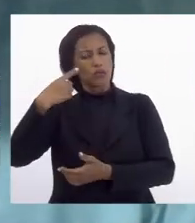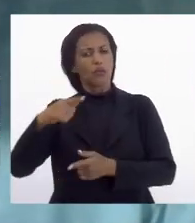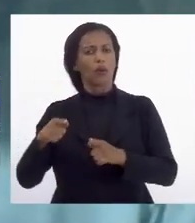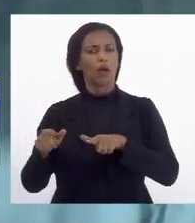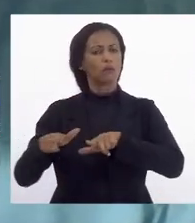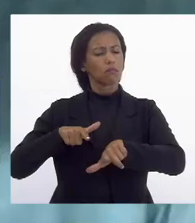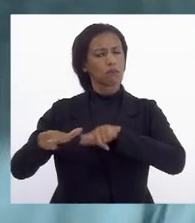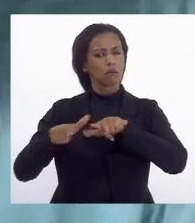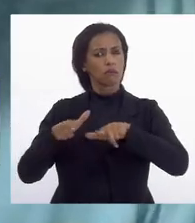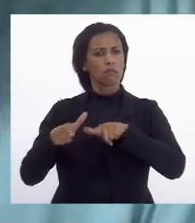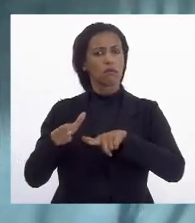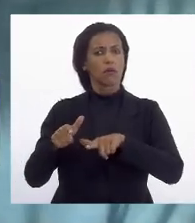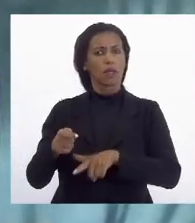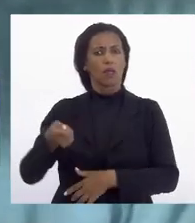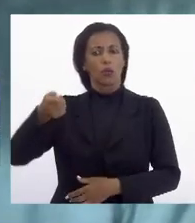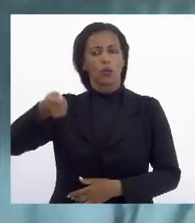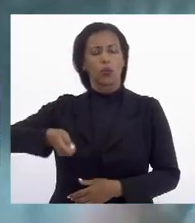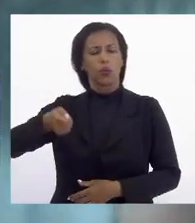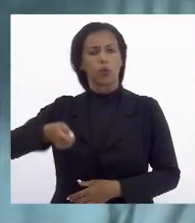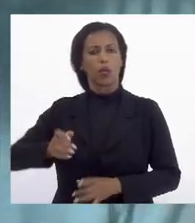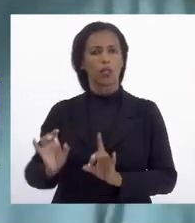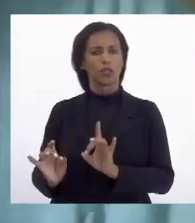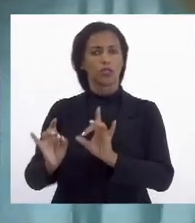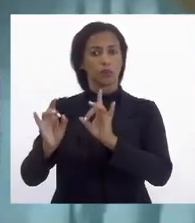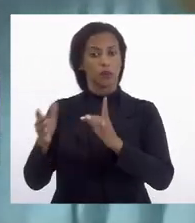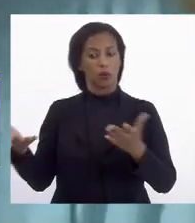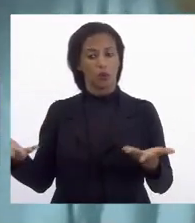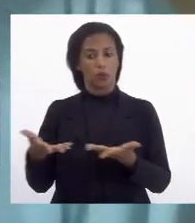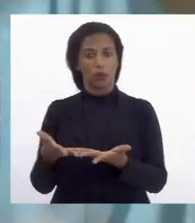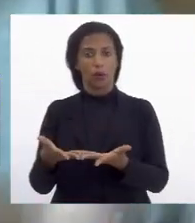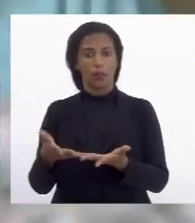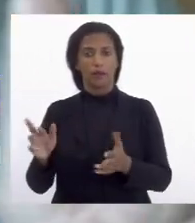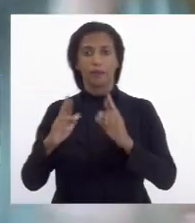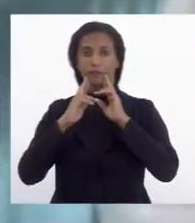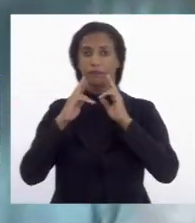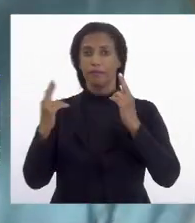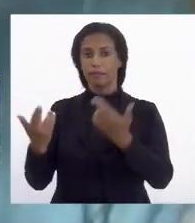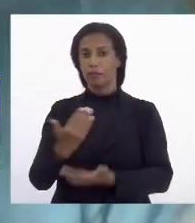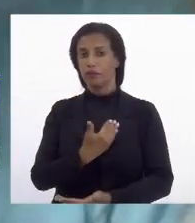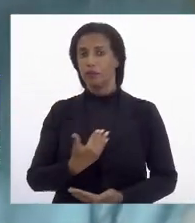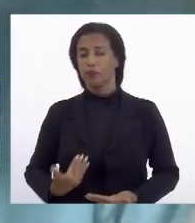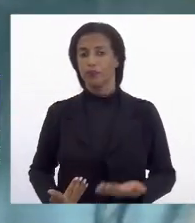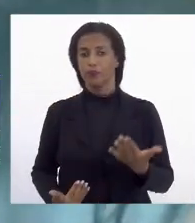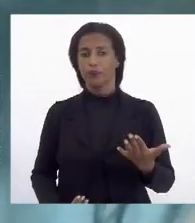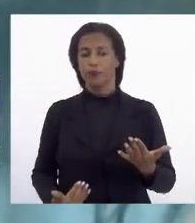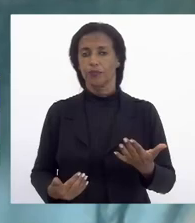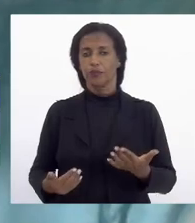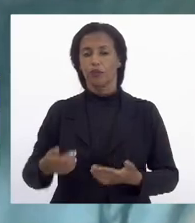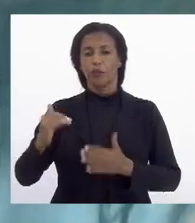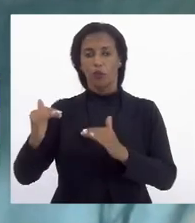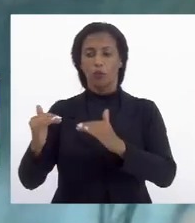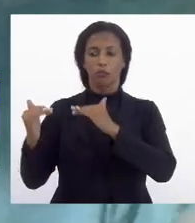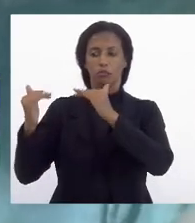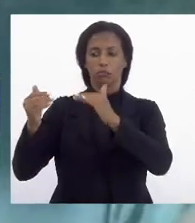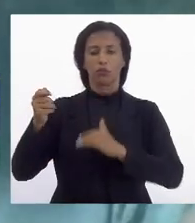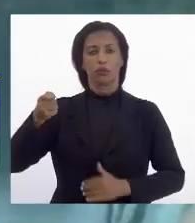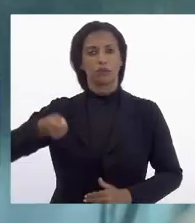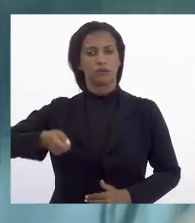trabalhavam nos tribunais especiais ora nessa grande audiência pública o desembargador